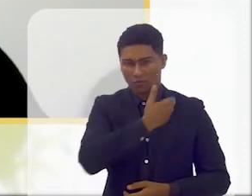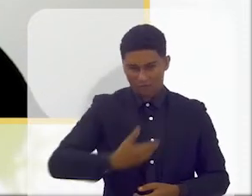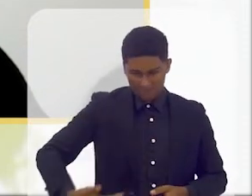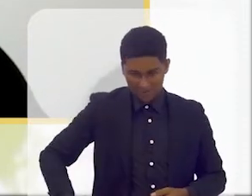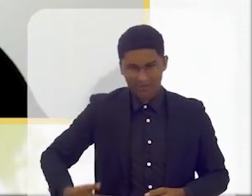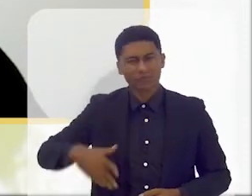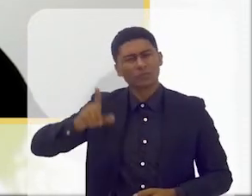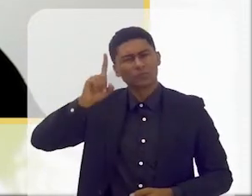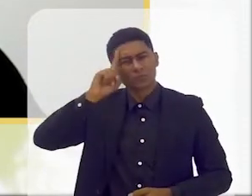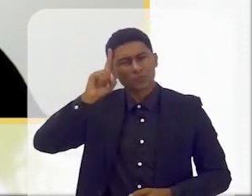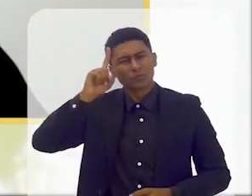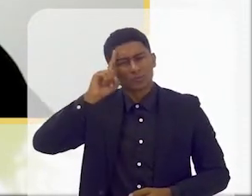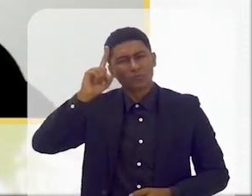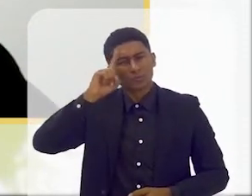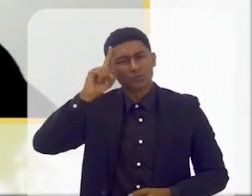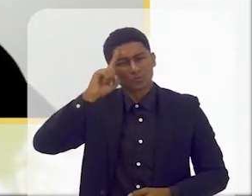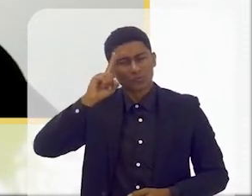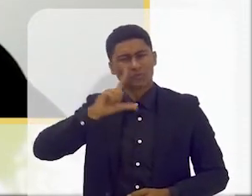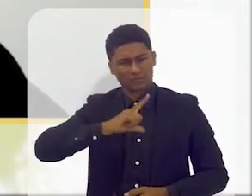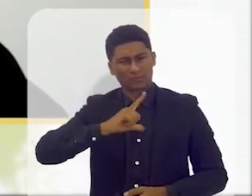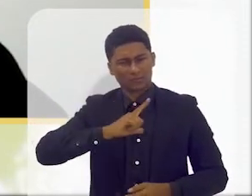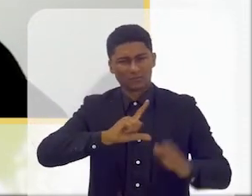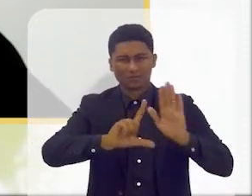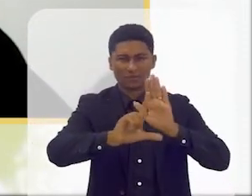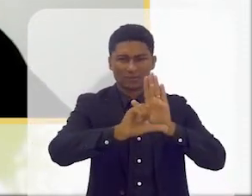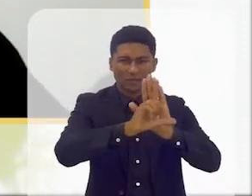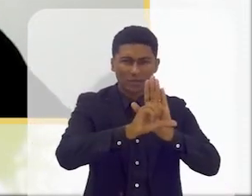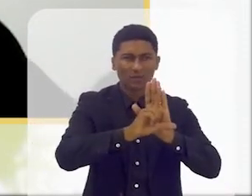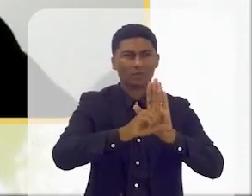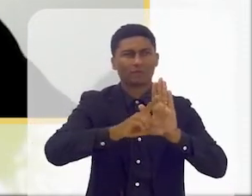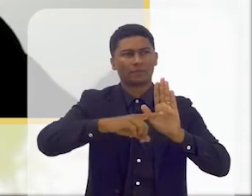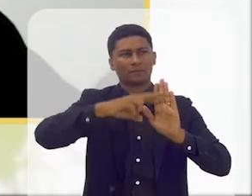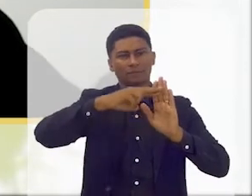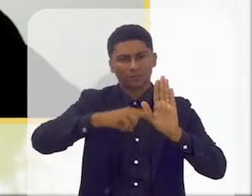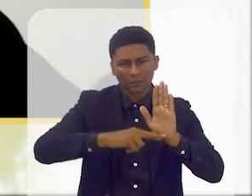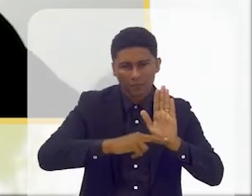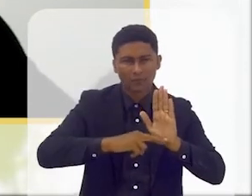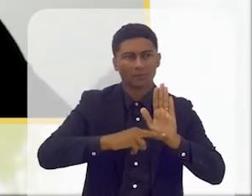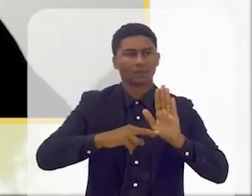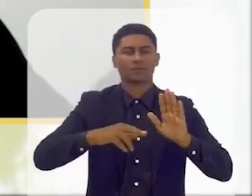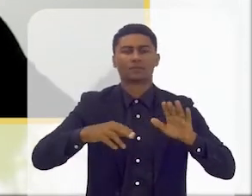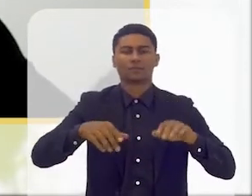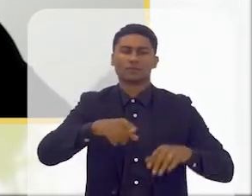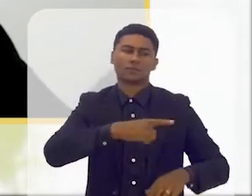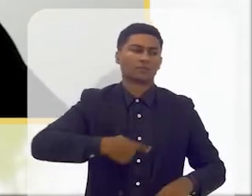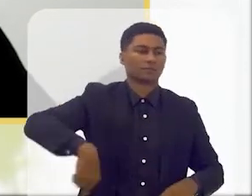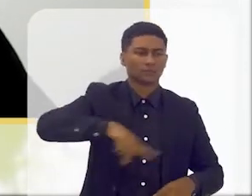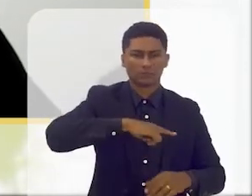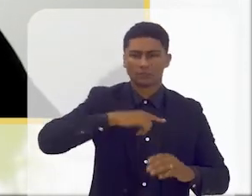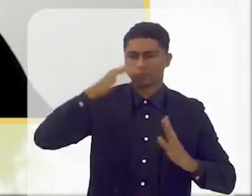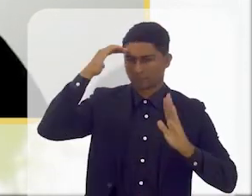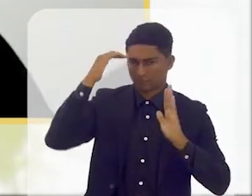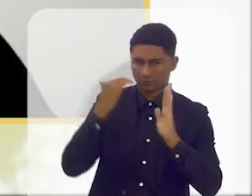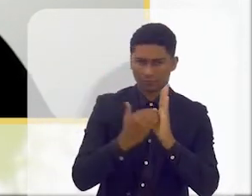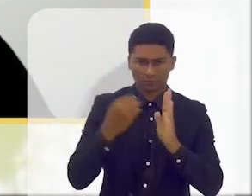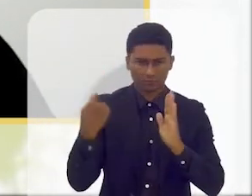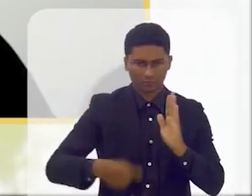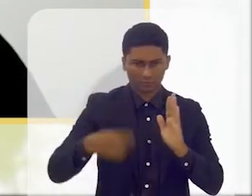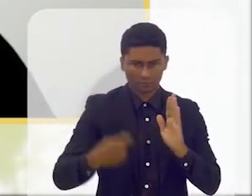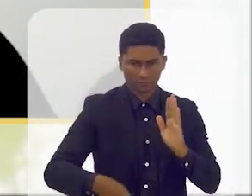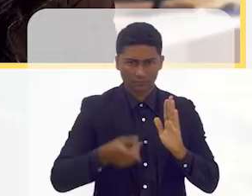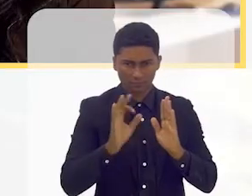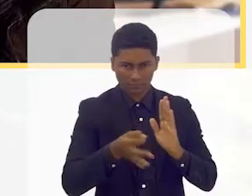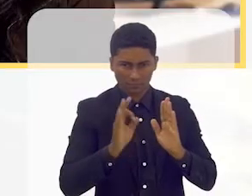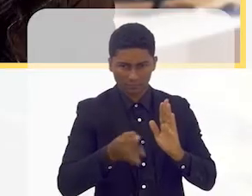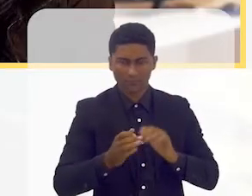saem todas as leis, todas as regras que nós temos que cumprir, não é? Enquanto cidadãos de um país.